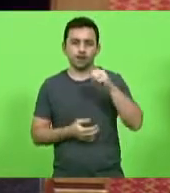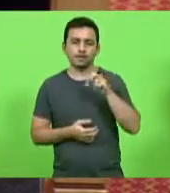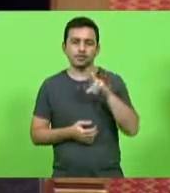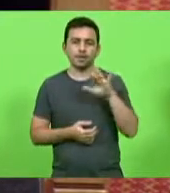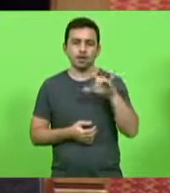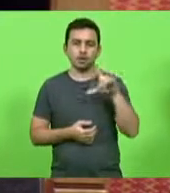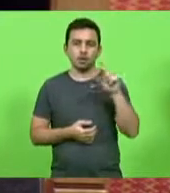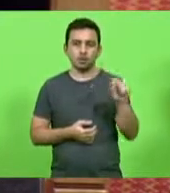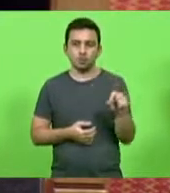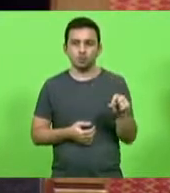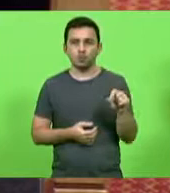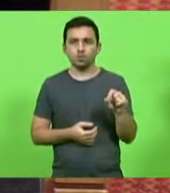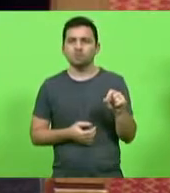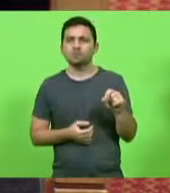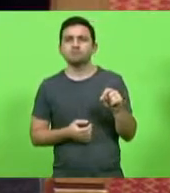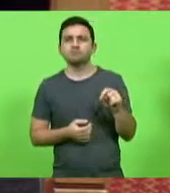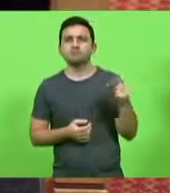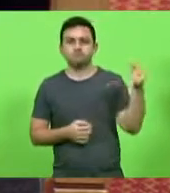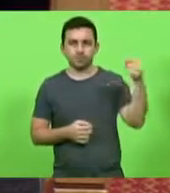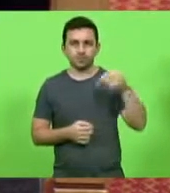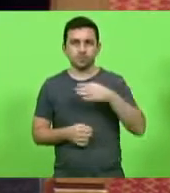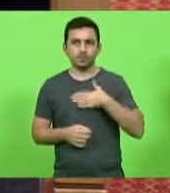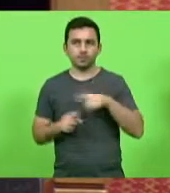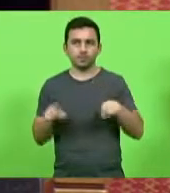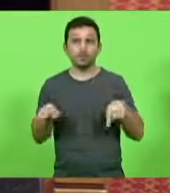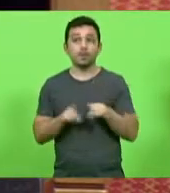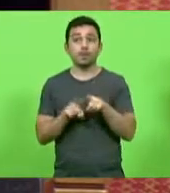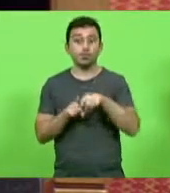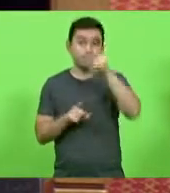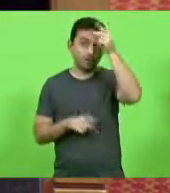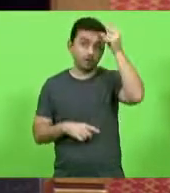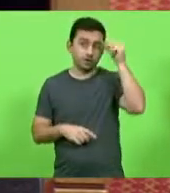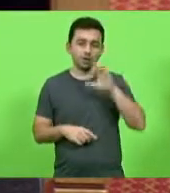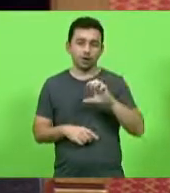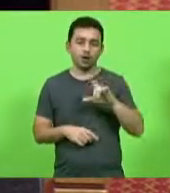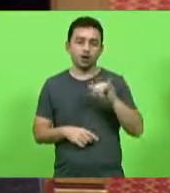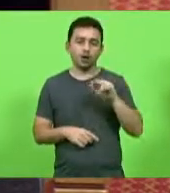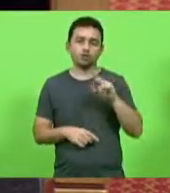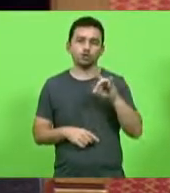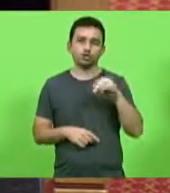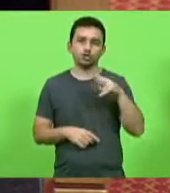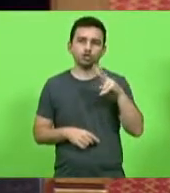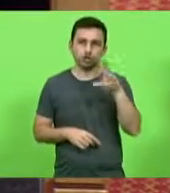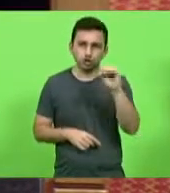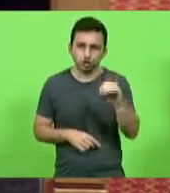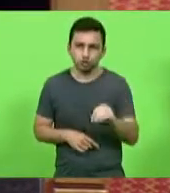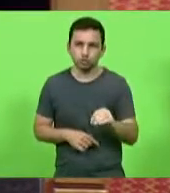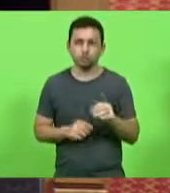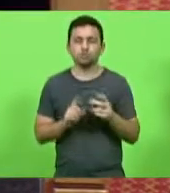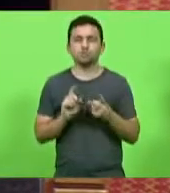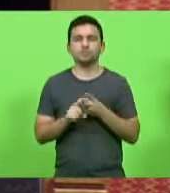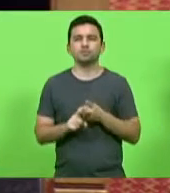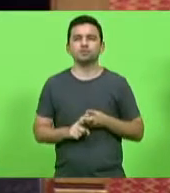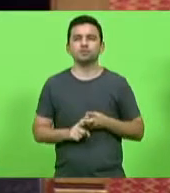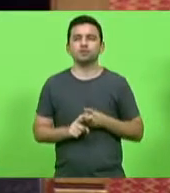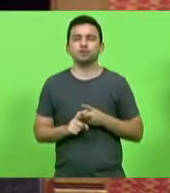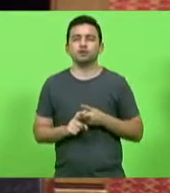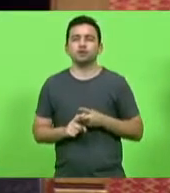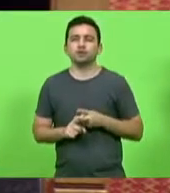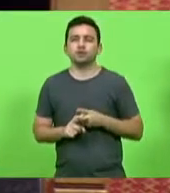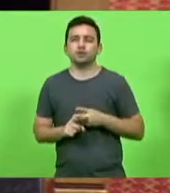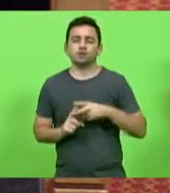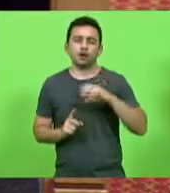Blechfeld. Também esteve o nosso gabinete, o prefeito Claudinho, de Guarujá do Sul, prefeito Cláudio Júnior,